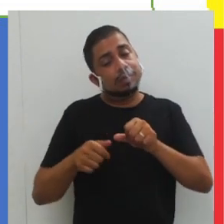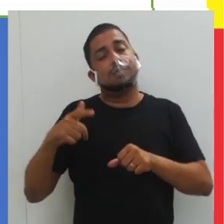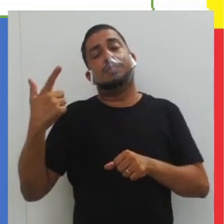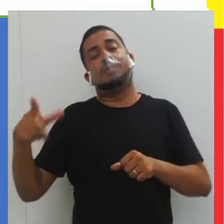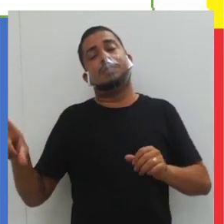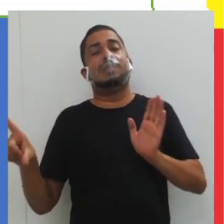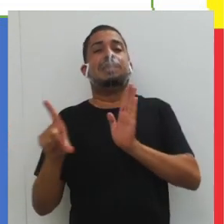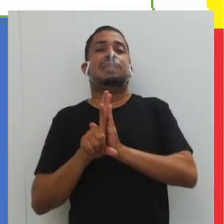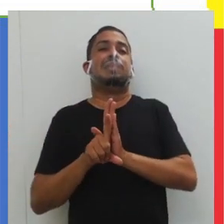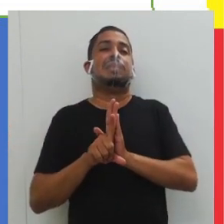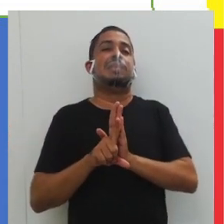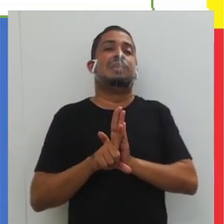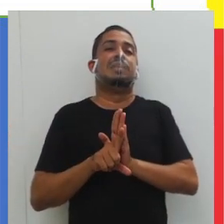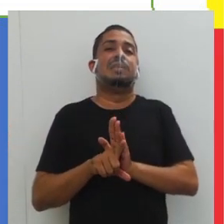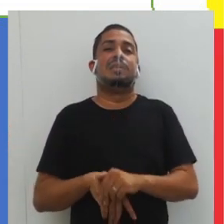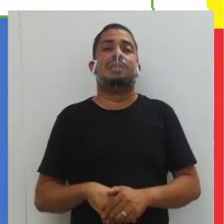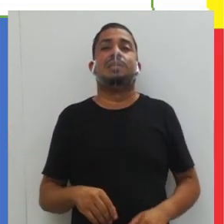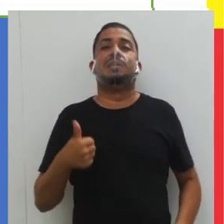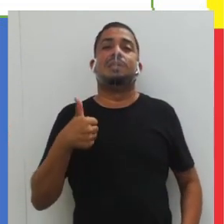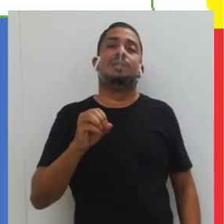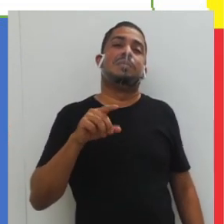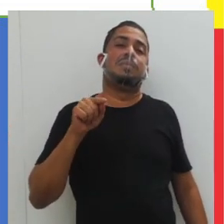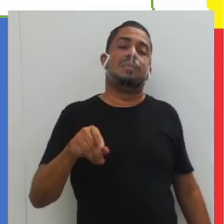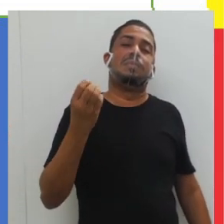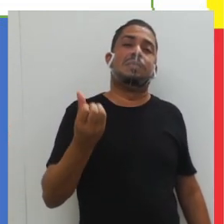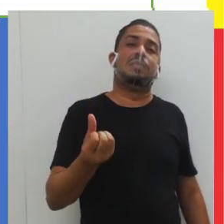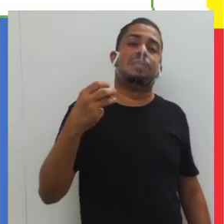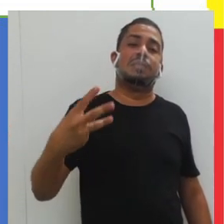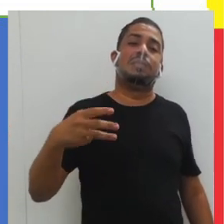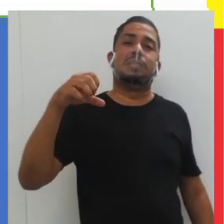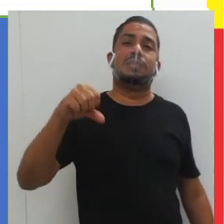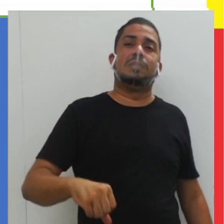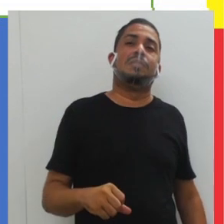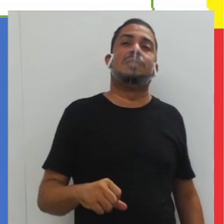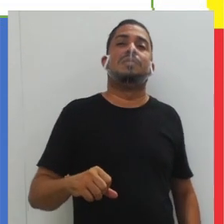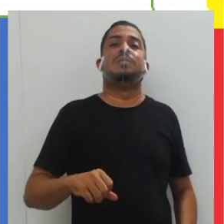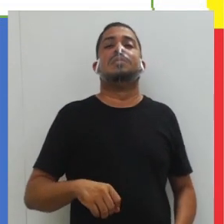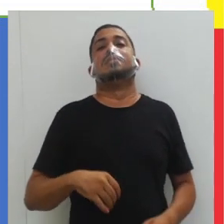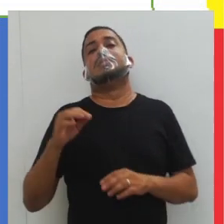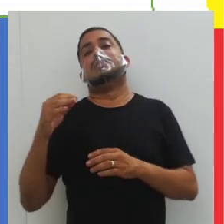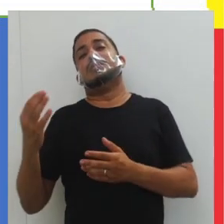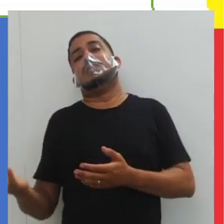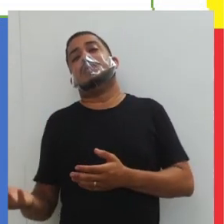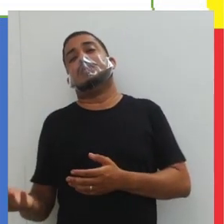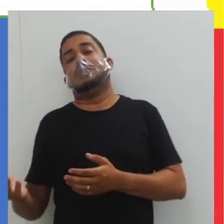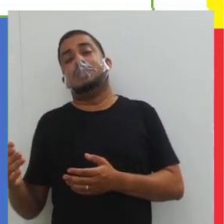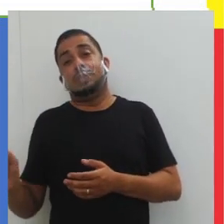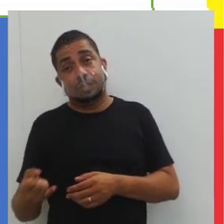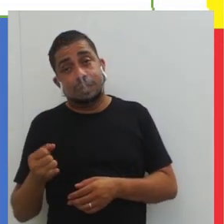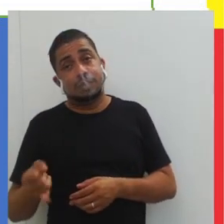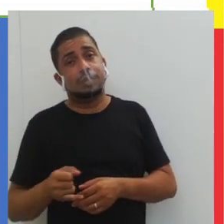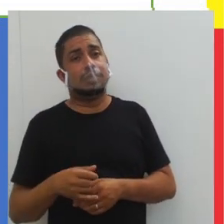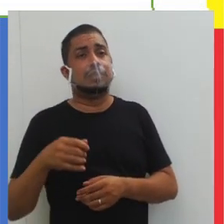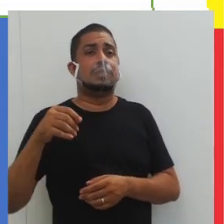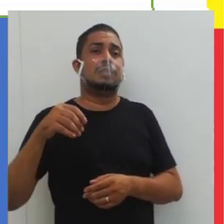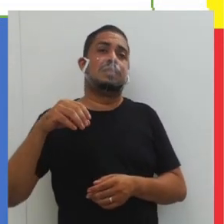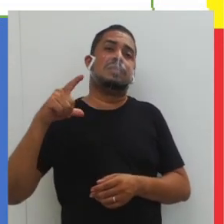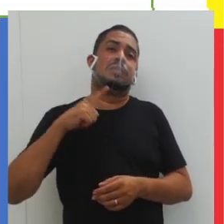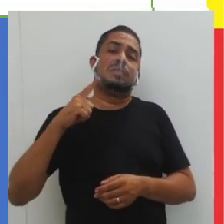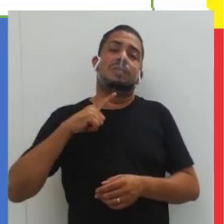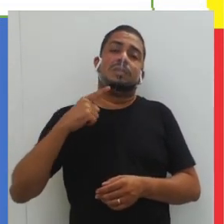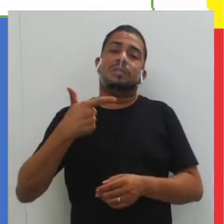por uma outra lei, certo? A 10.639 de janeiro de 2003, que